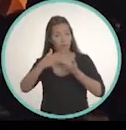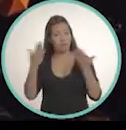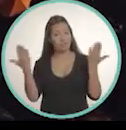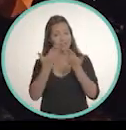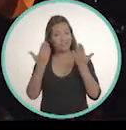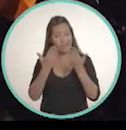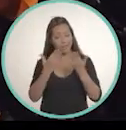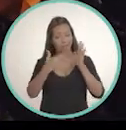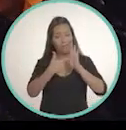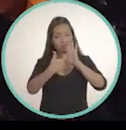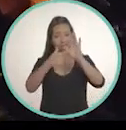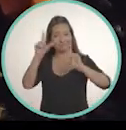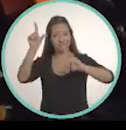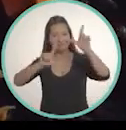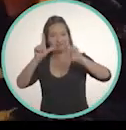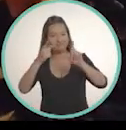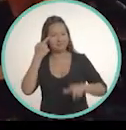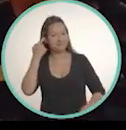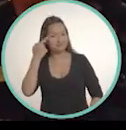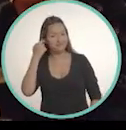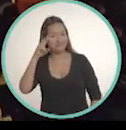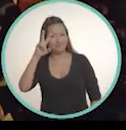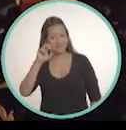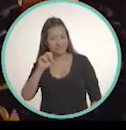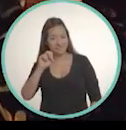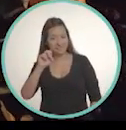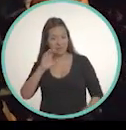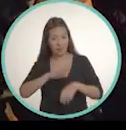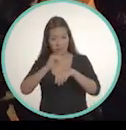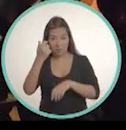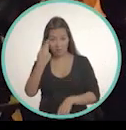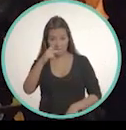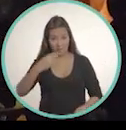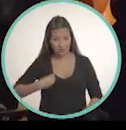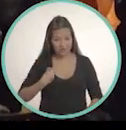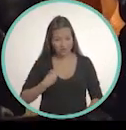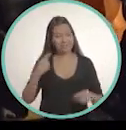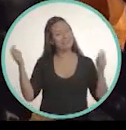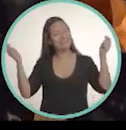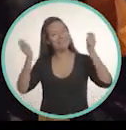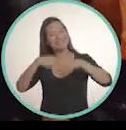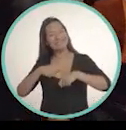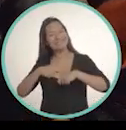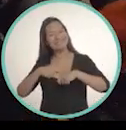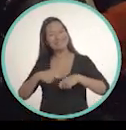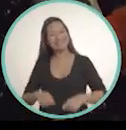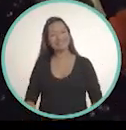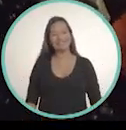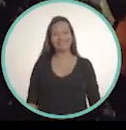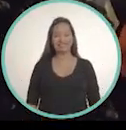Começa agora o programa do Freixo 50. Melhorar sua vida é possível.